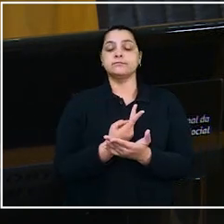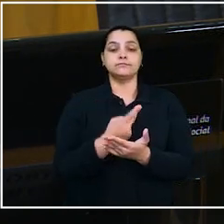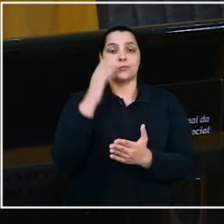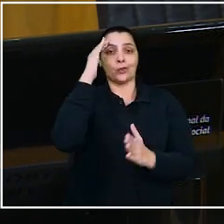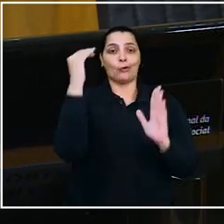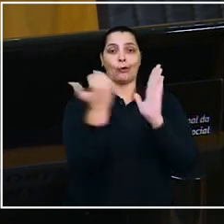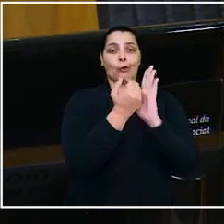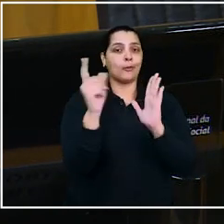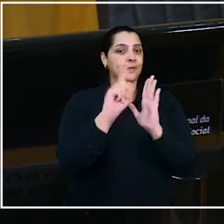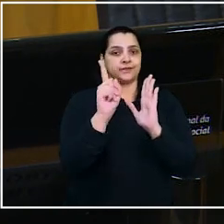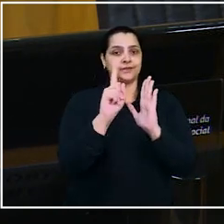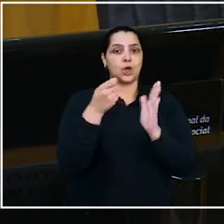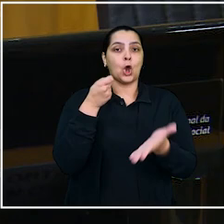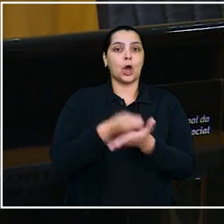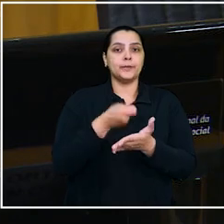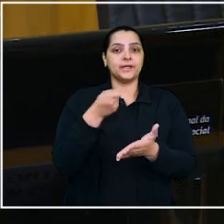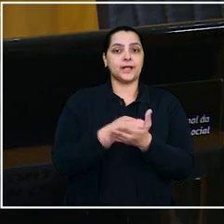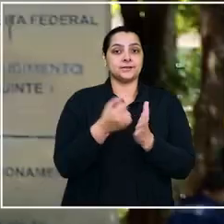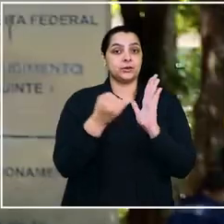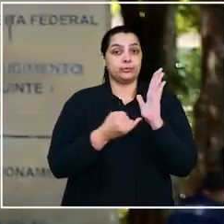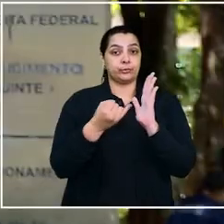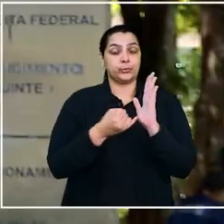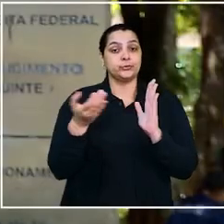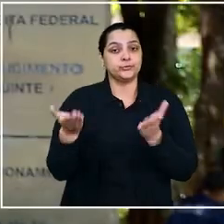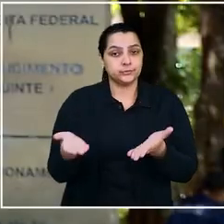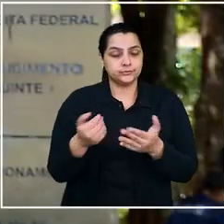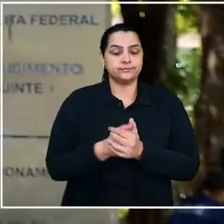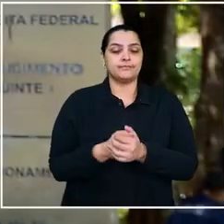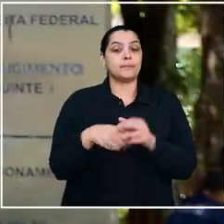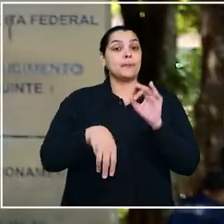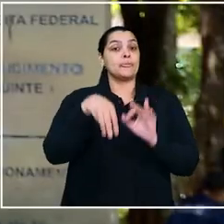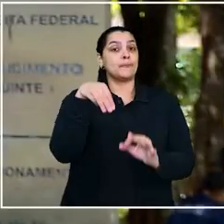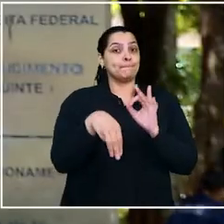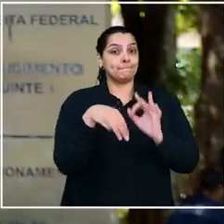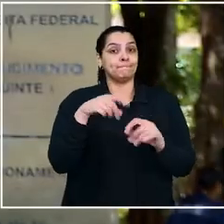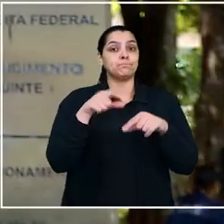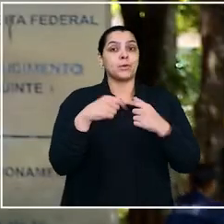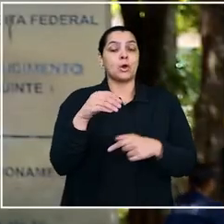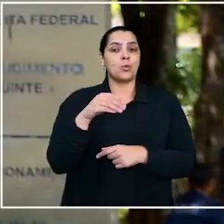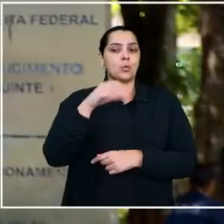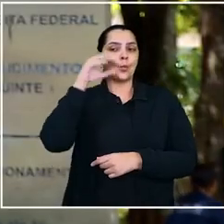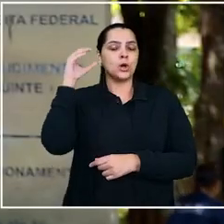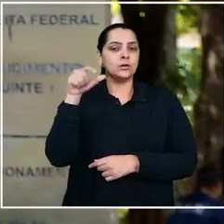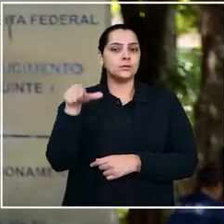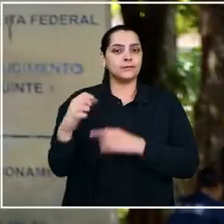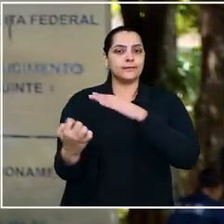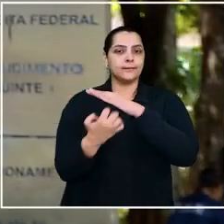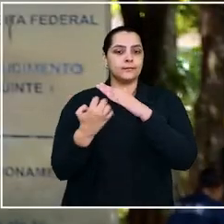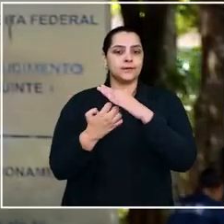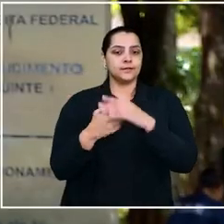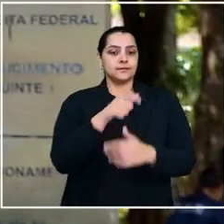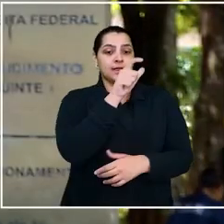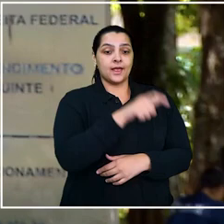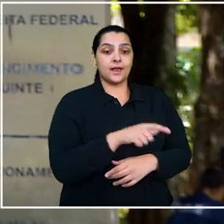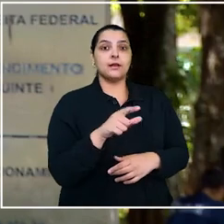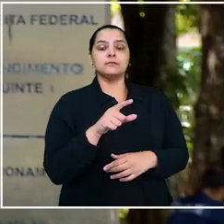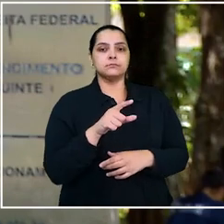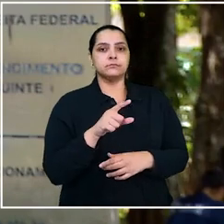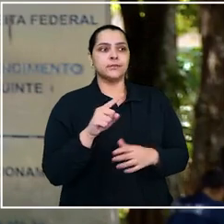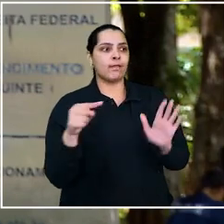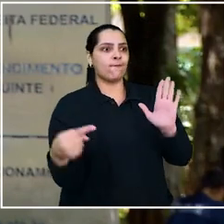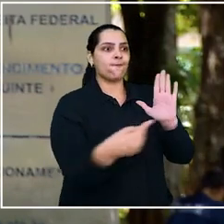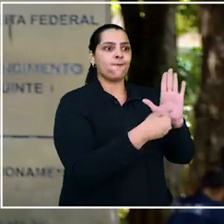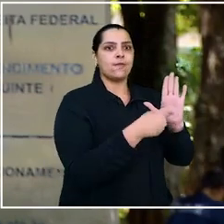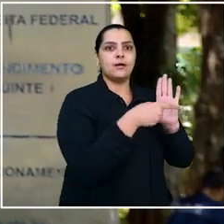deixar de cumprir corretamente uma obrigação. Ainda de acordo com o ministro, por omissão da empregadora, a promotora foi autuada